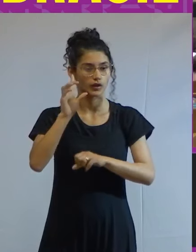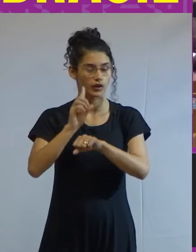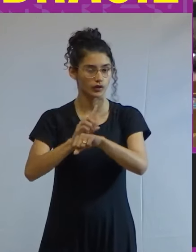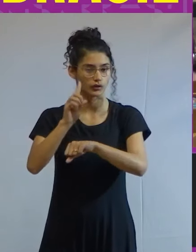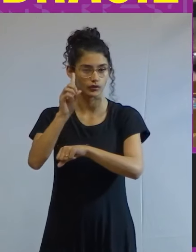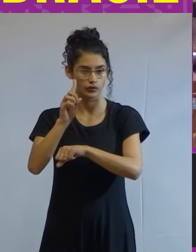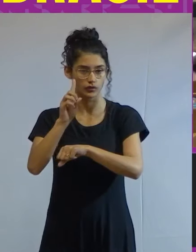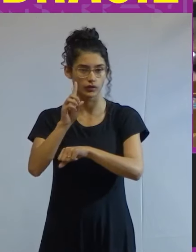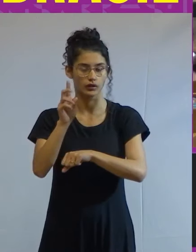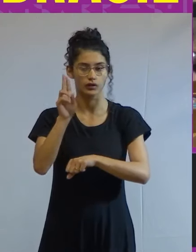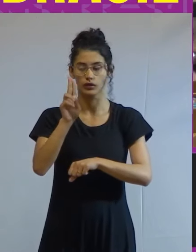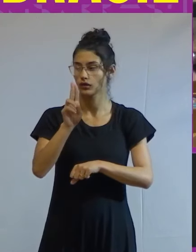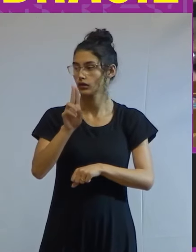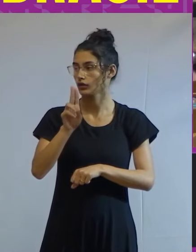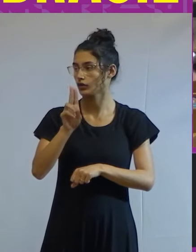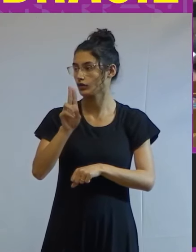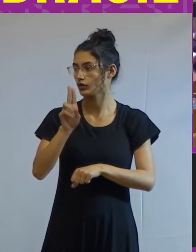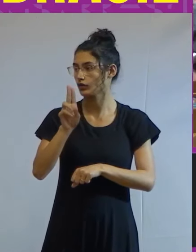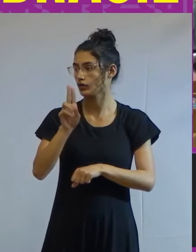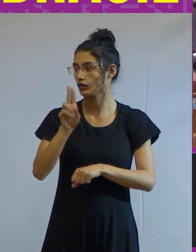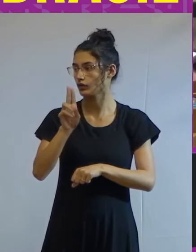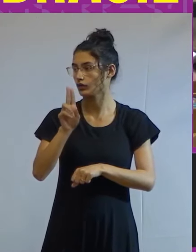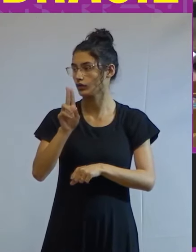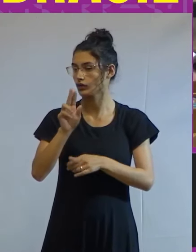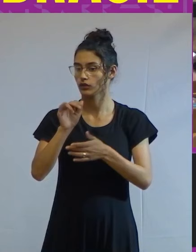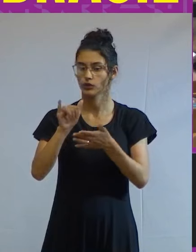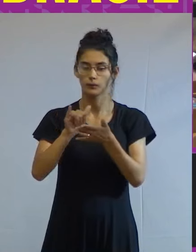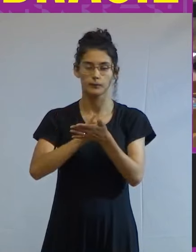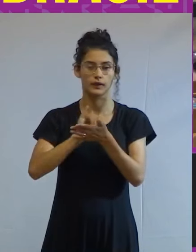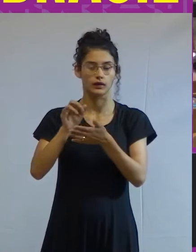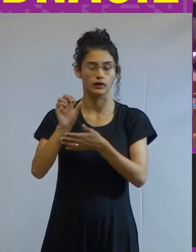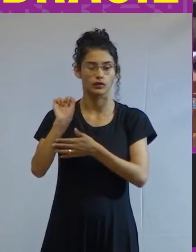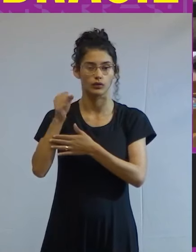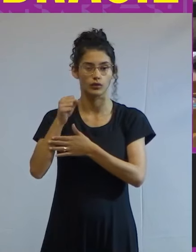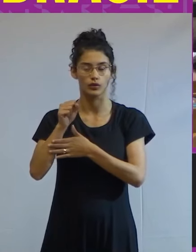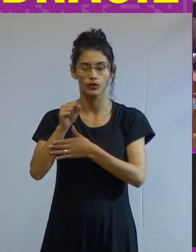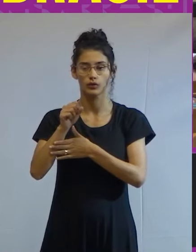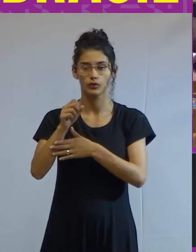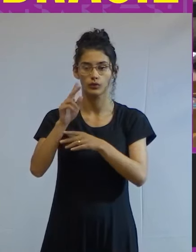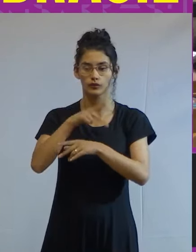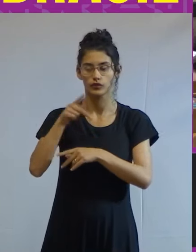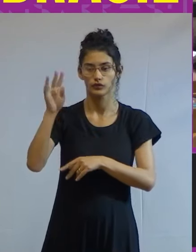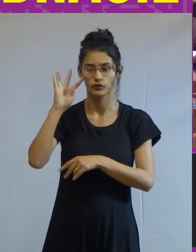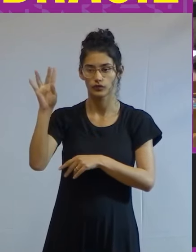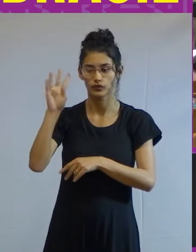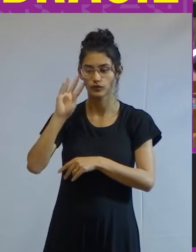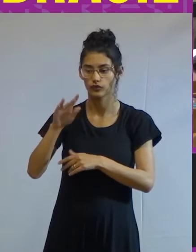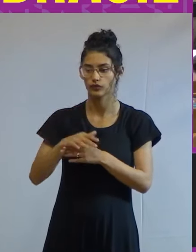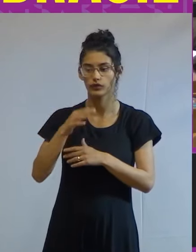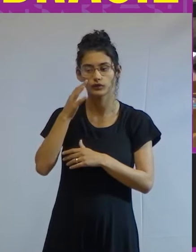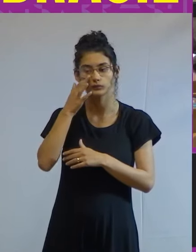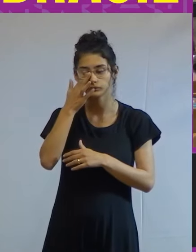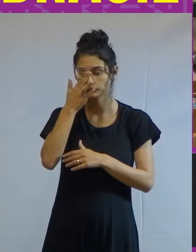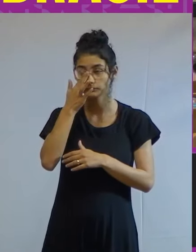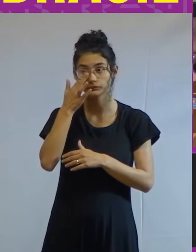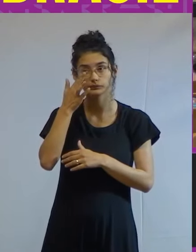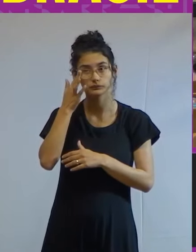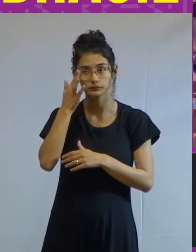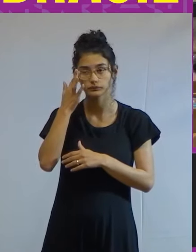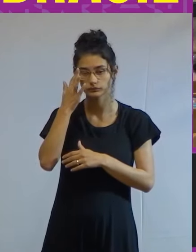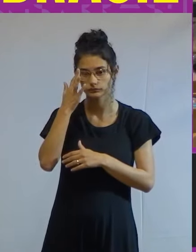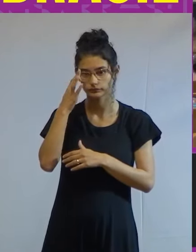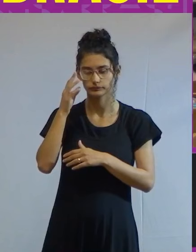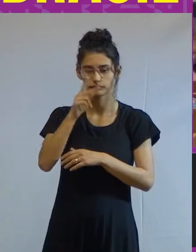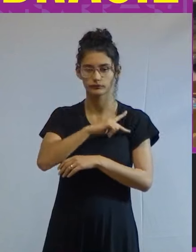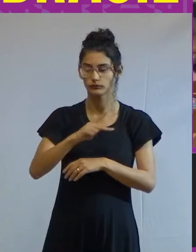na Universidade de Paris 8, professor de filosofia aqui da EFELESH e da qual foi